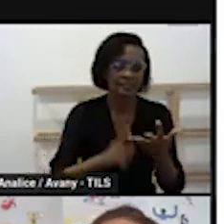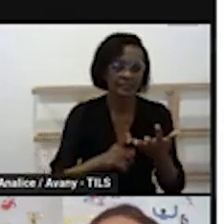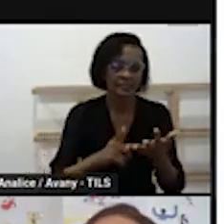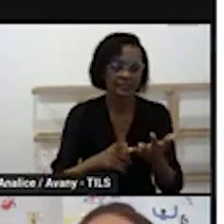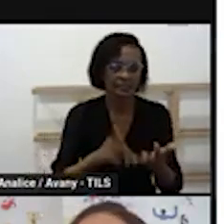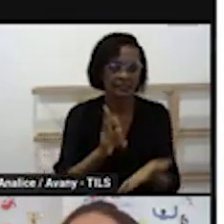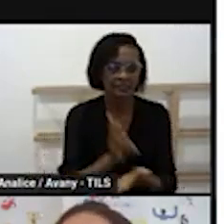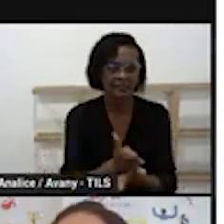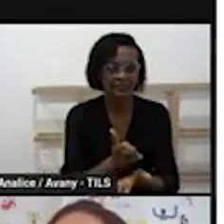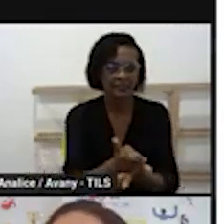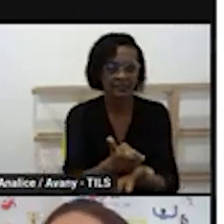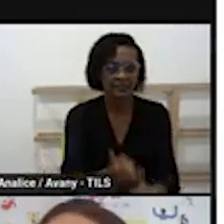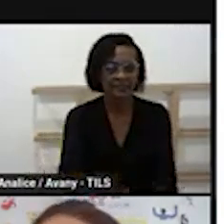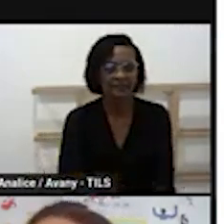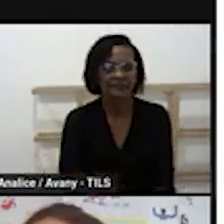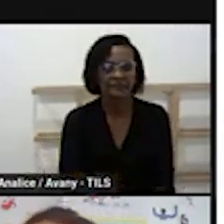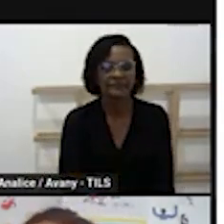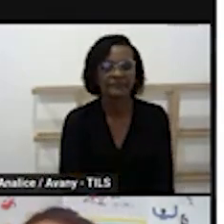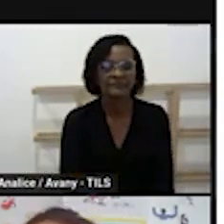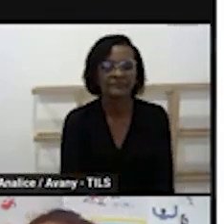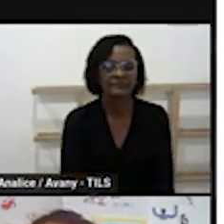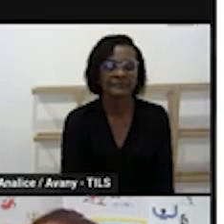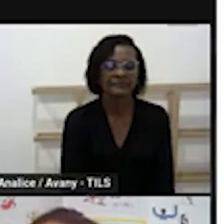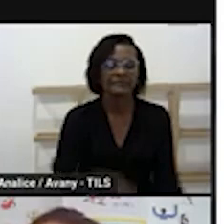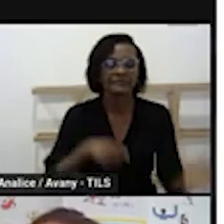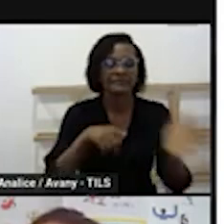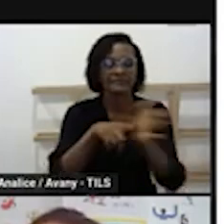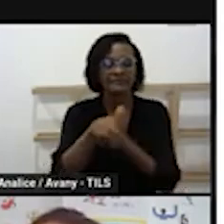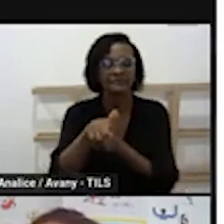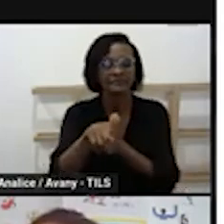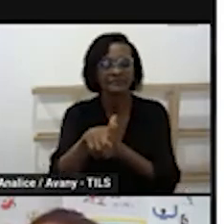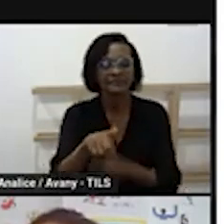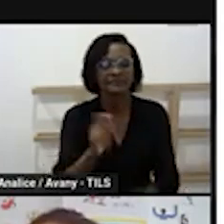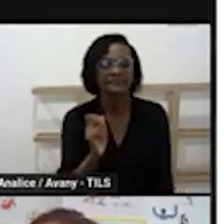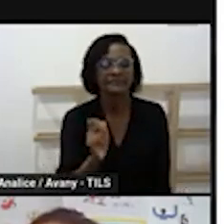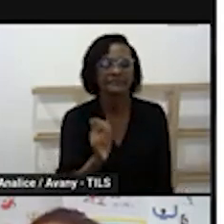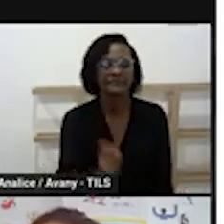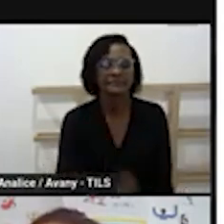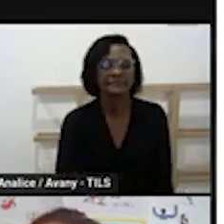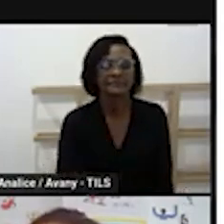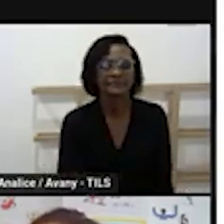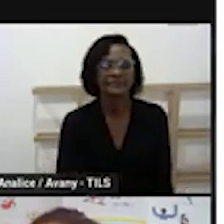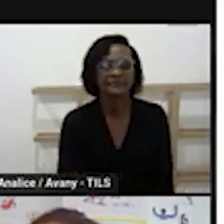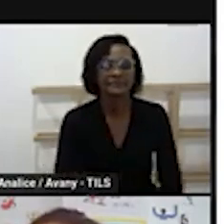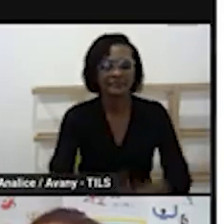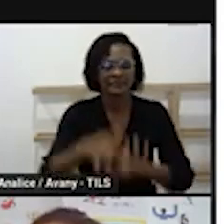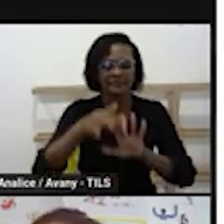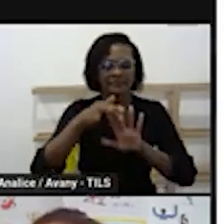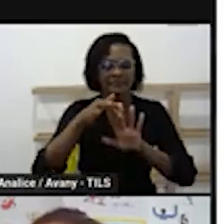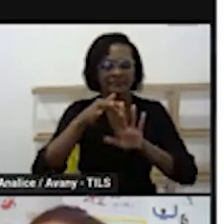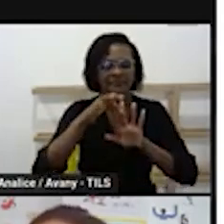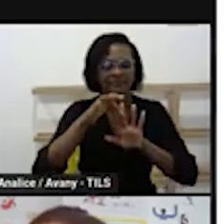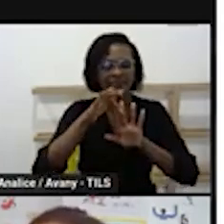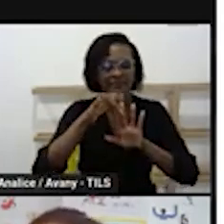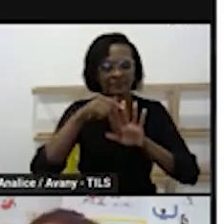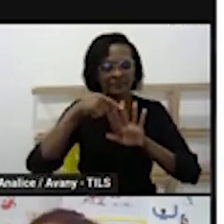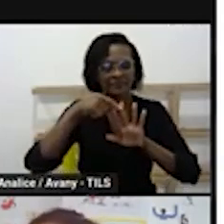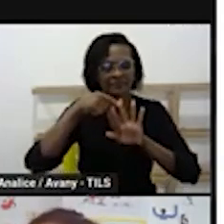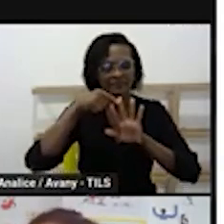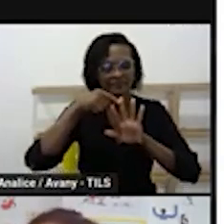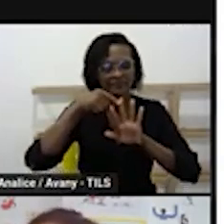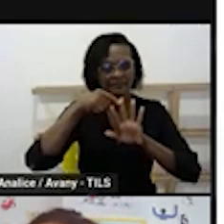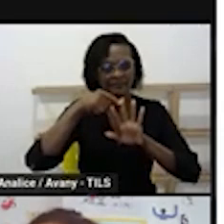vamos lá depois Carla Gabi ela está falando aqui menina sobre os projetos penso que eles podem ser pensados pelos profissionais sim